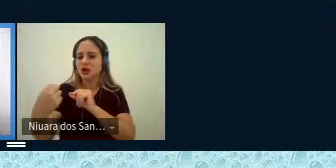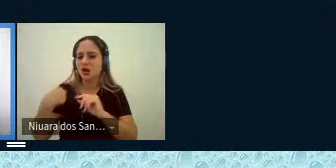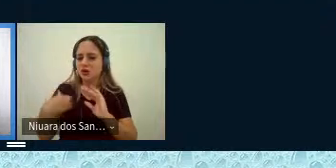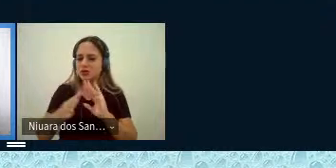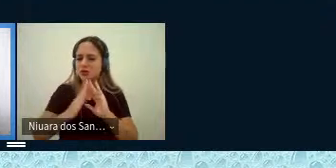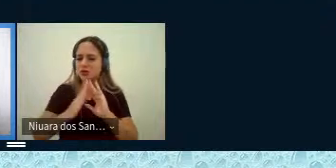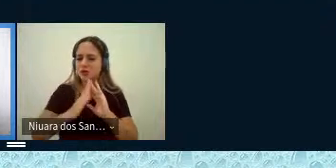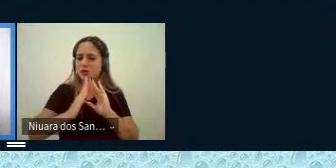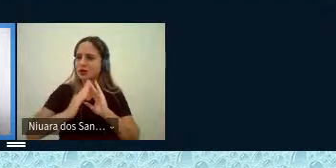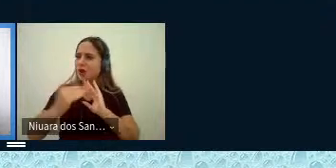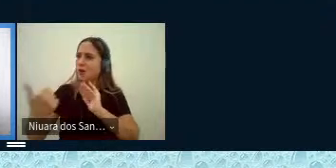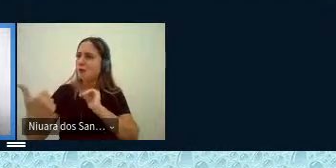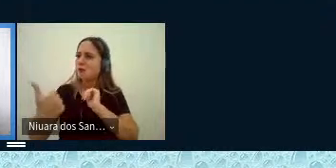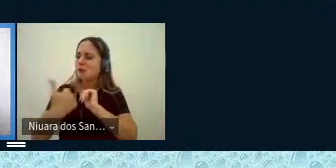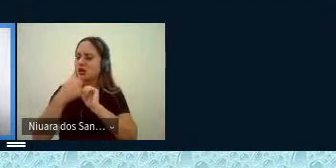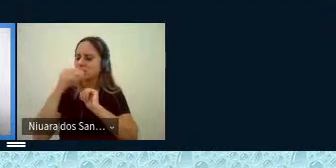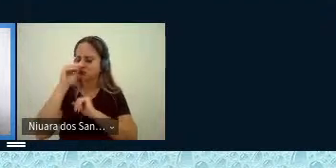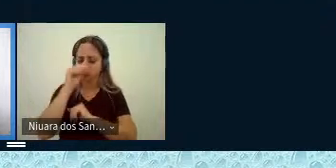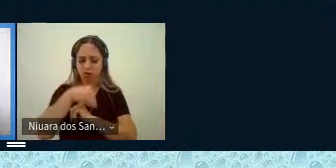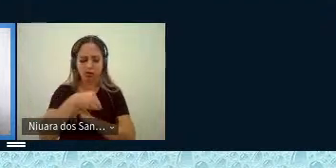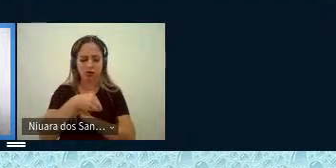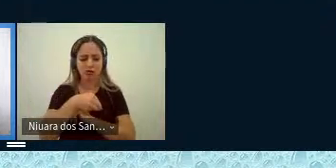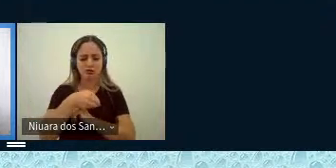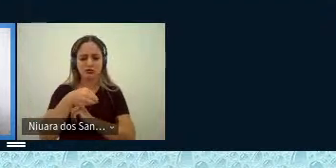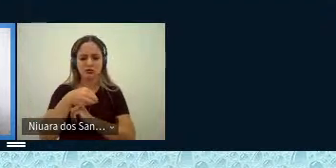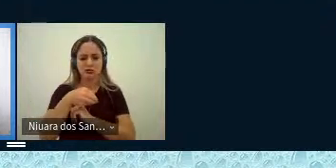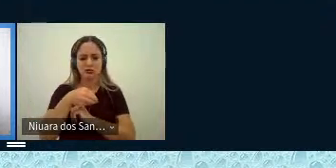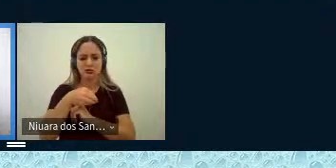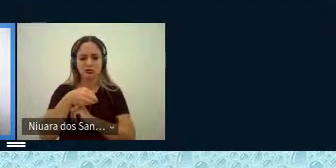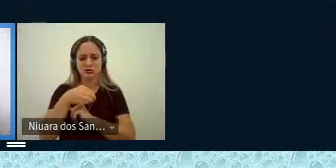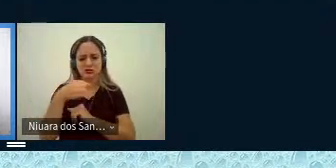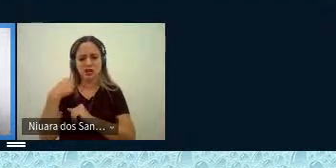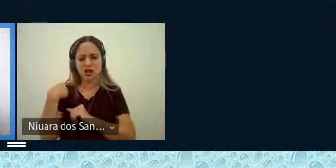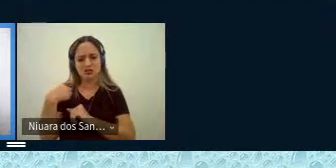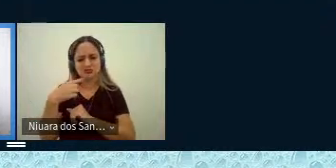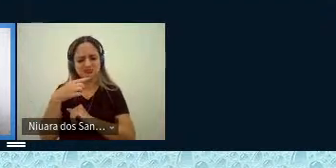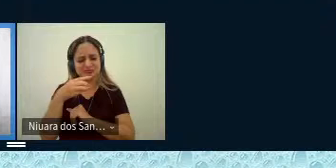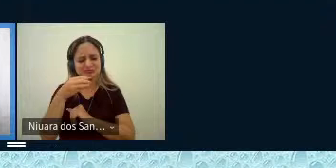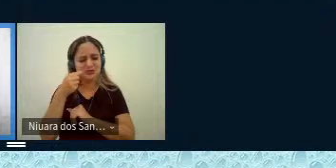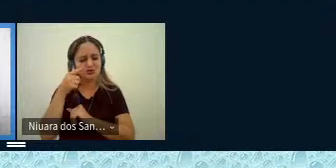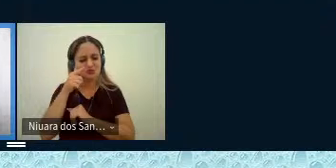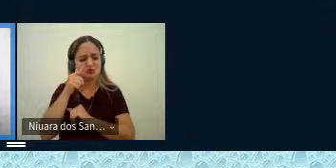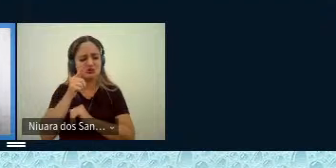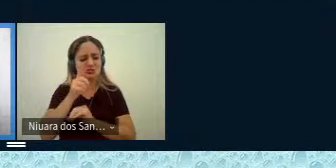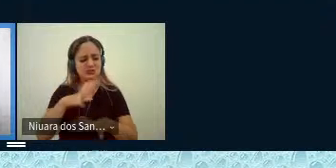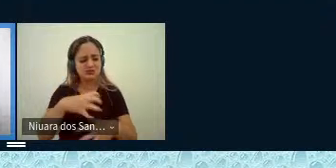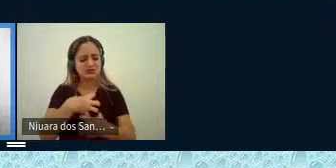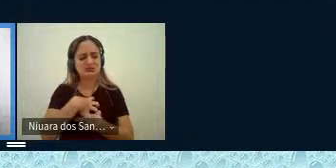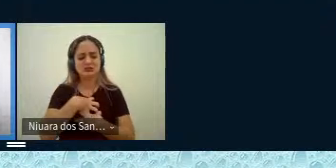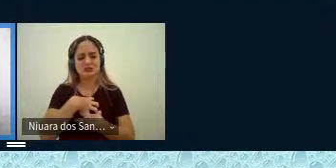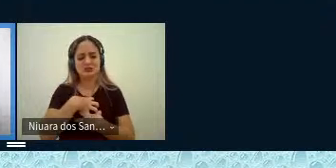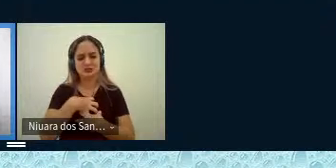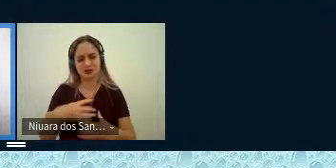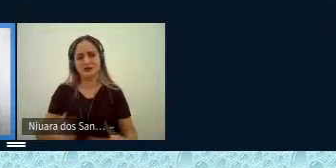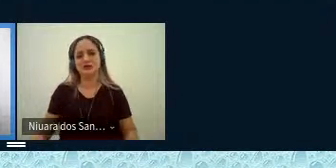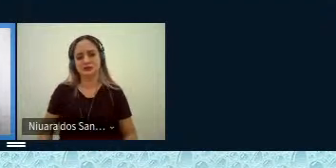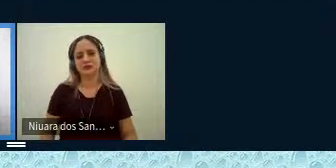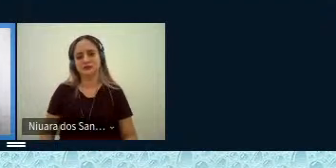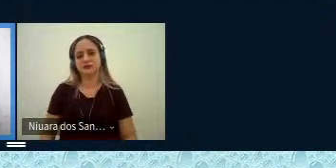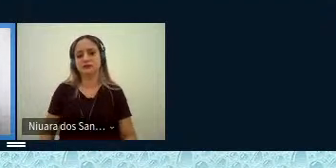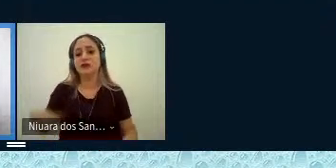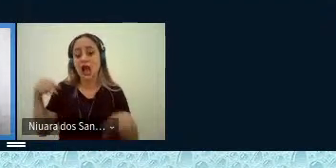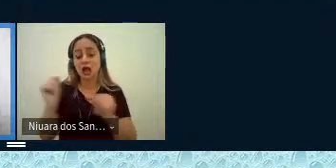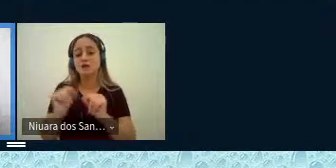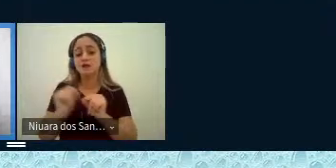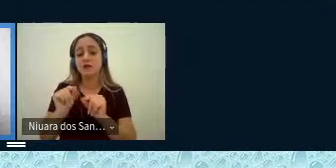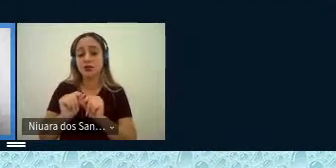tão perto do abandono que dava até para a gente pegar nele. Então, fazer com que